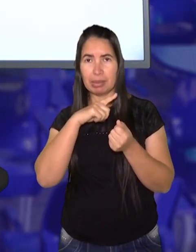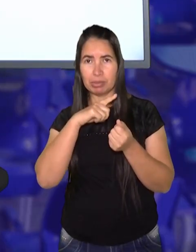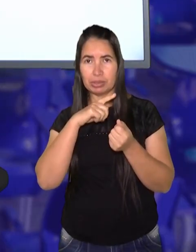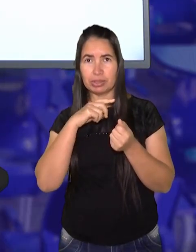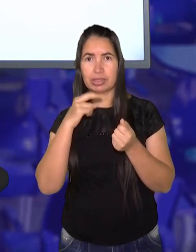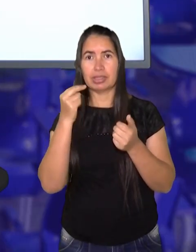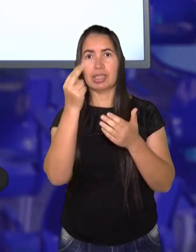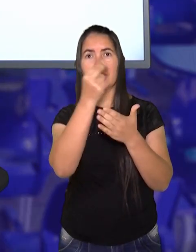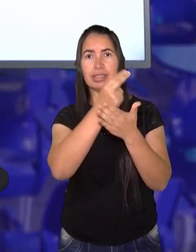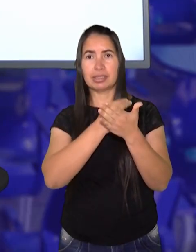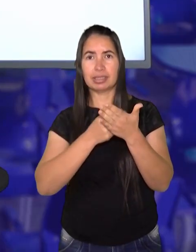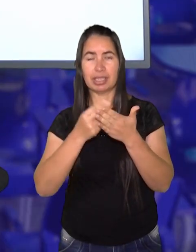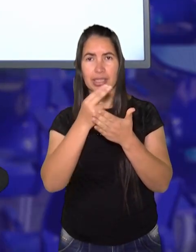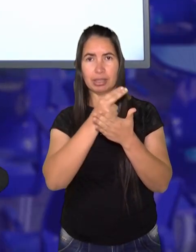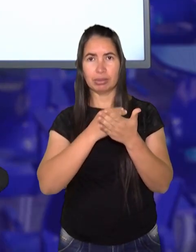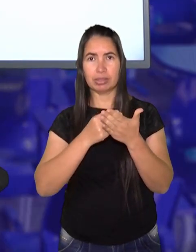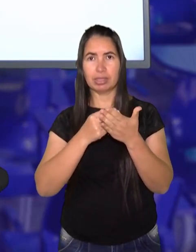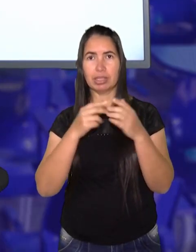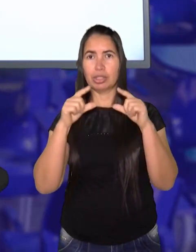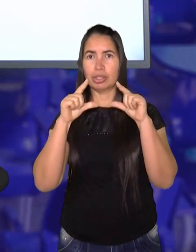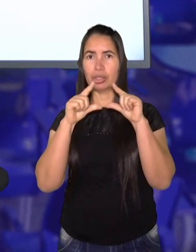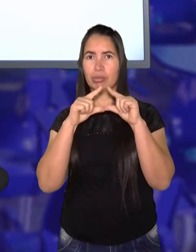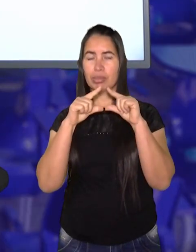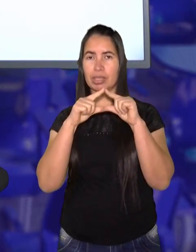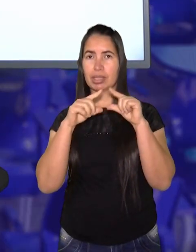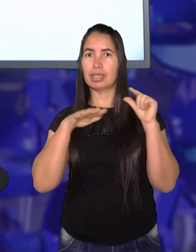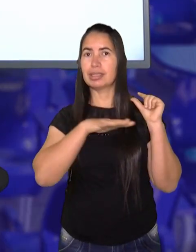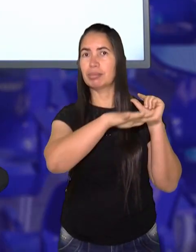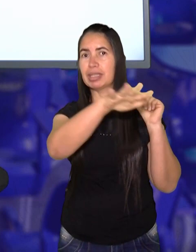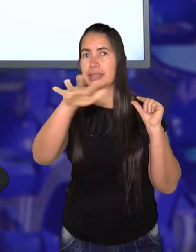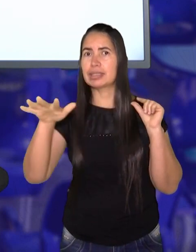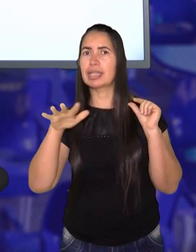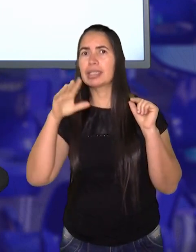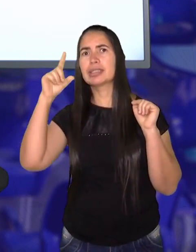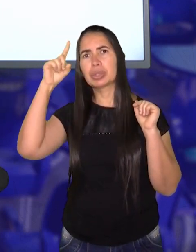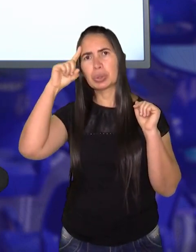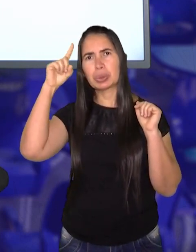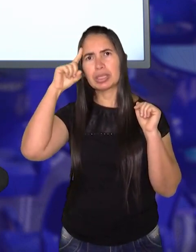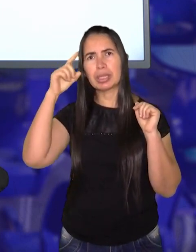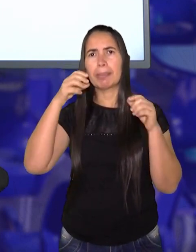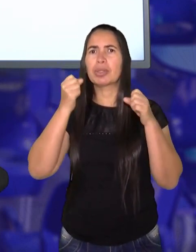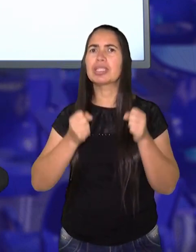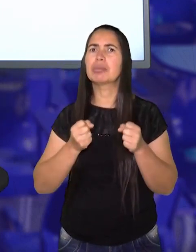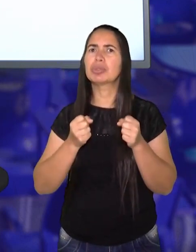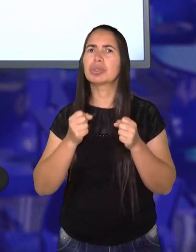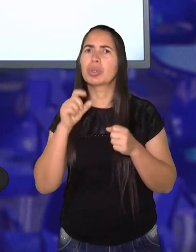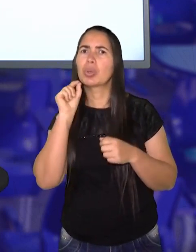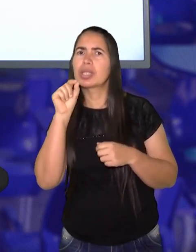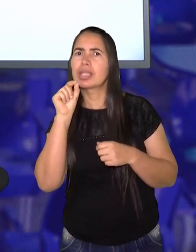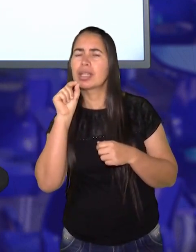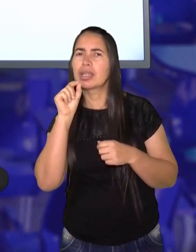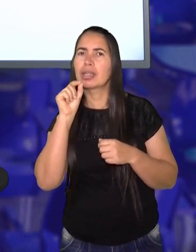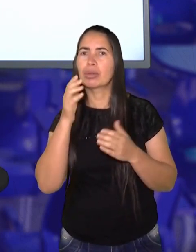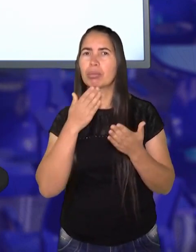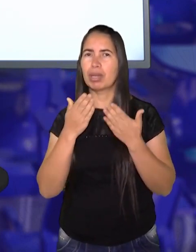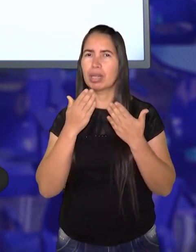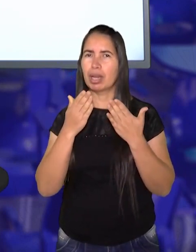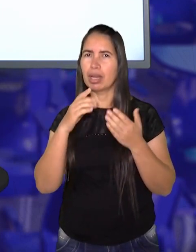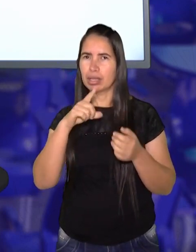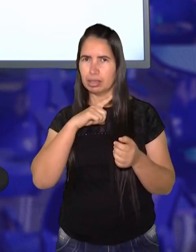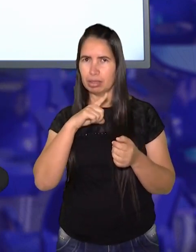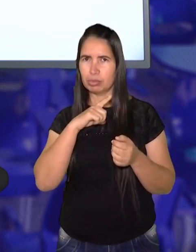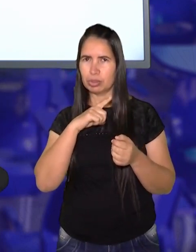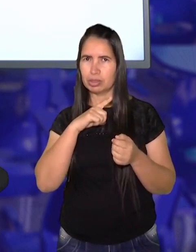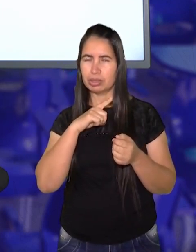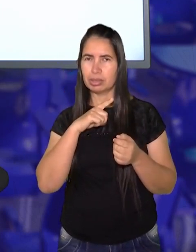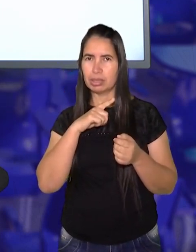seja, nós temos essas figuras, formas geométricas espaciais. No nosso dia a dia, podemos o que assemelhar a elas? Será